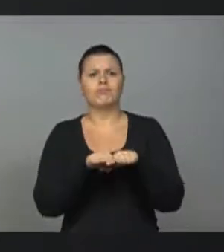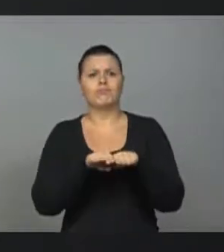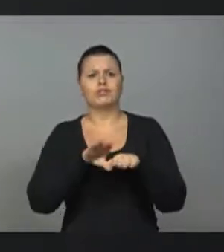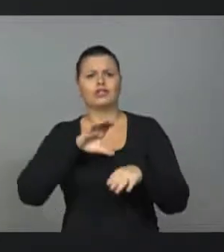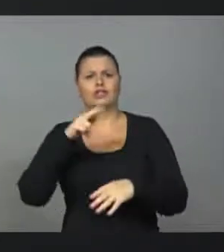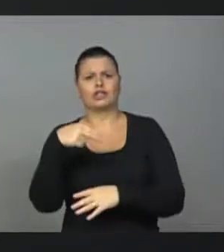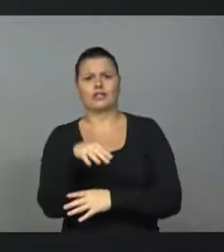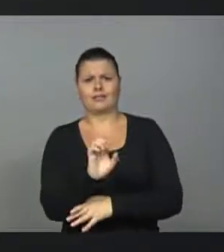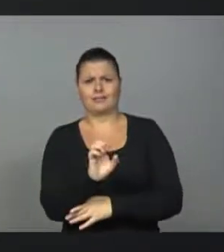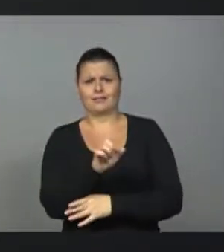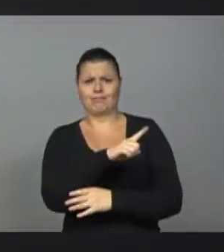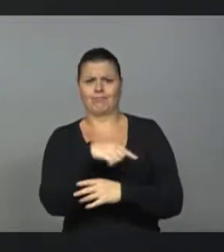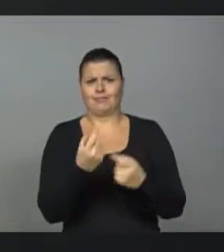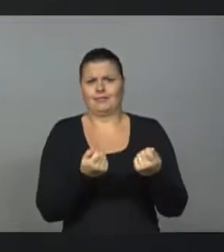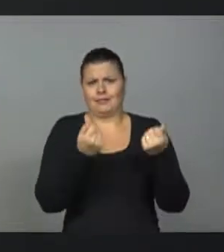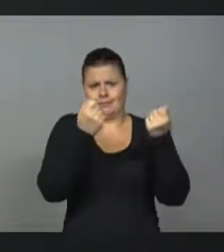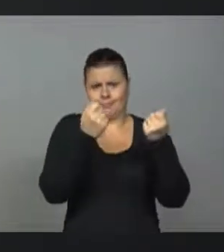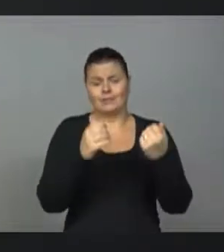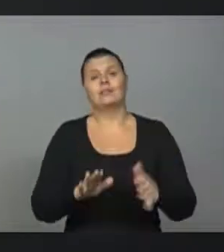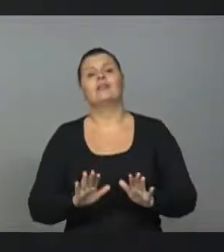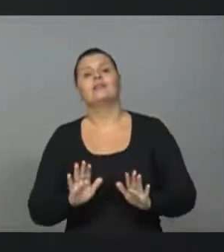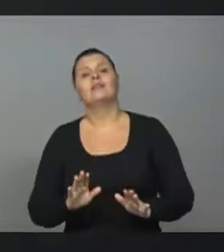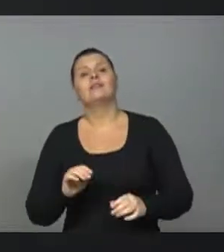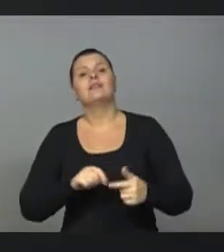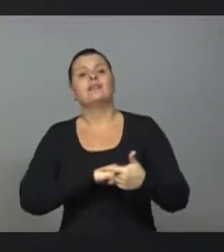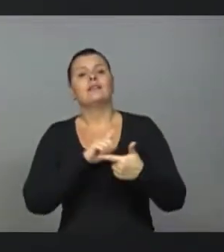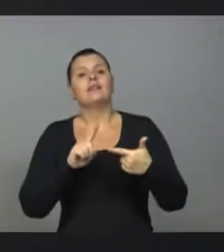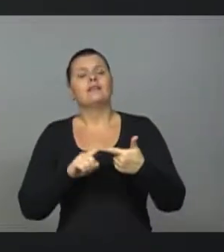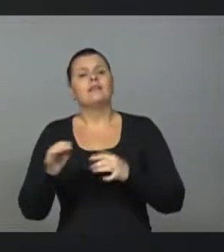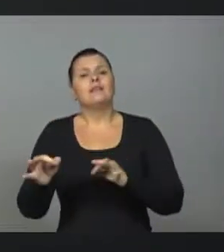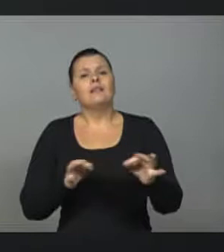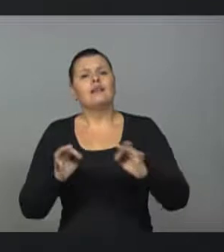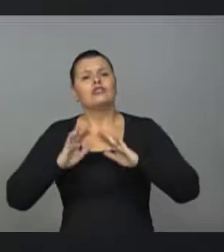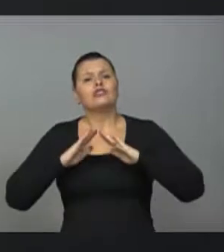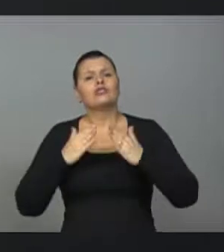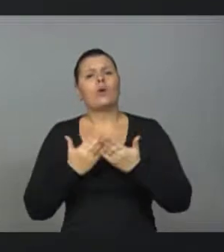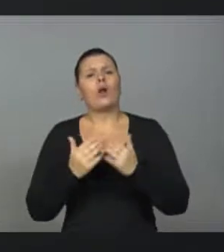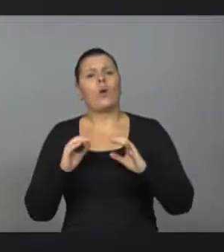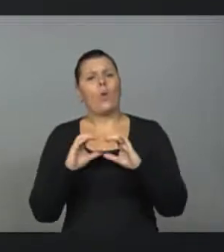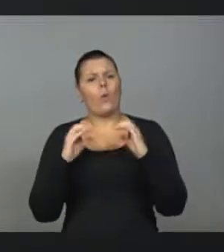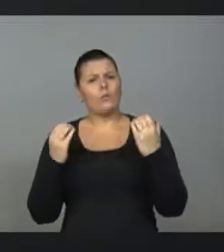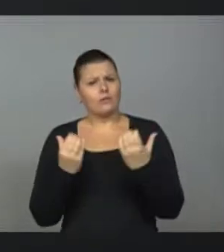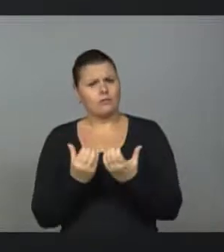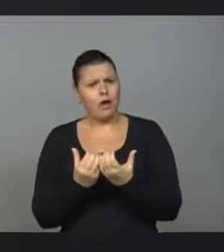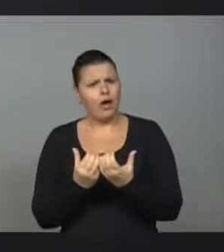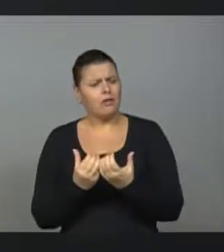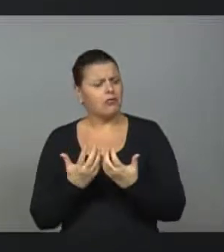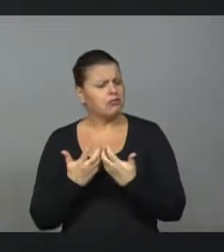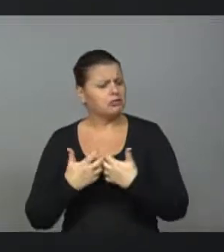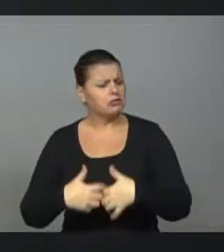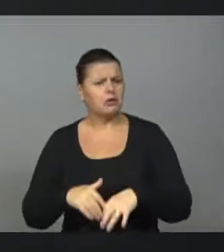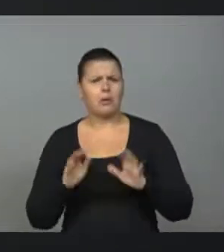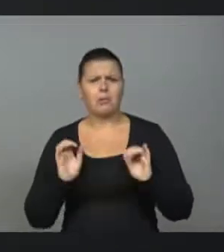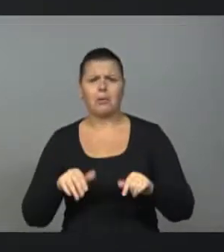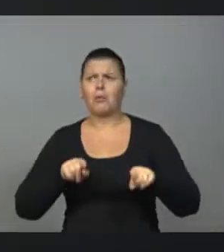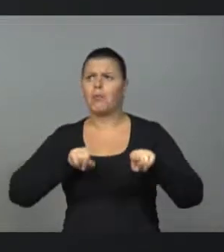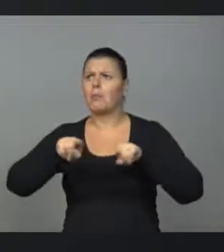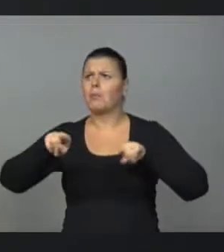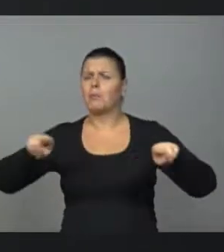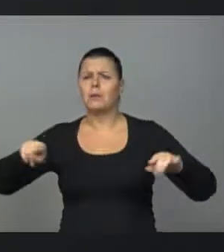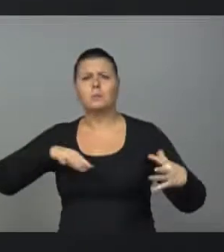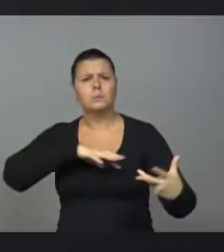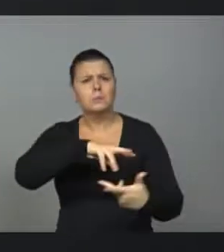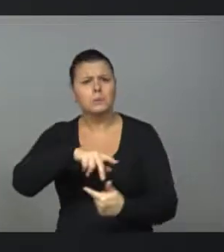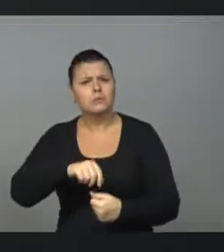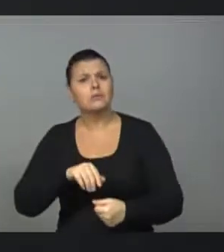média alta. E o segundo projeto é o projeto das escolas comunitárias, que já funciona muito bem em outros lugares do mundo. A ideia é pegar uma